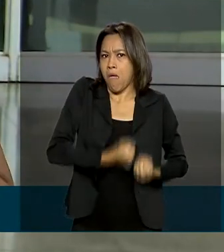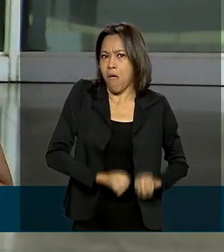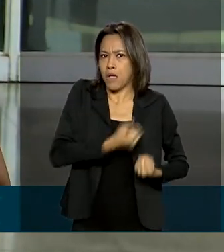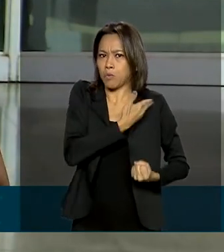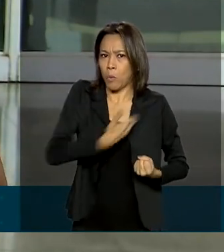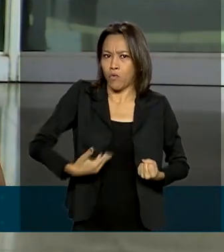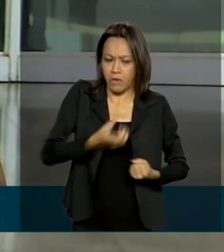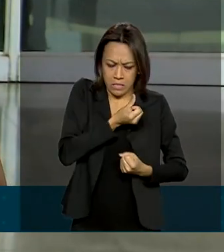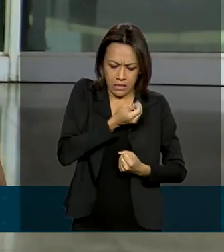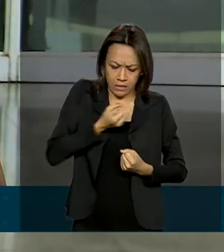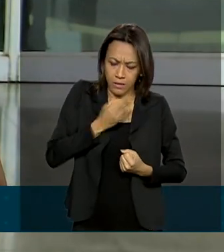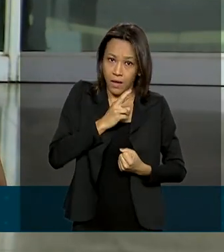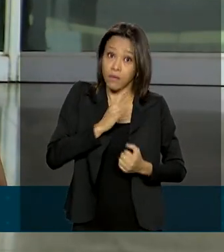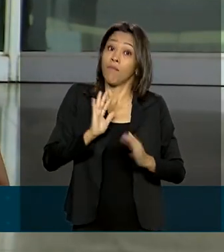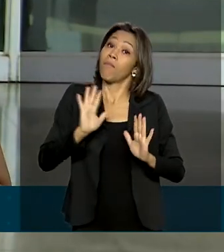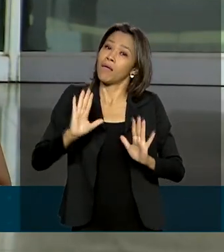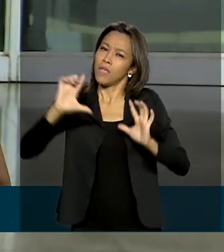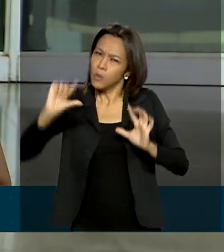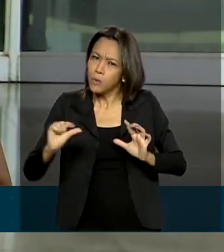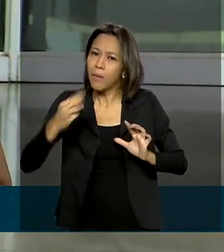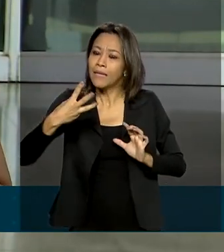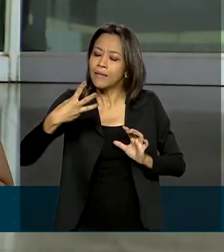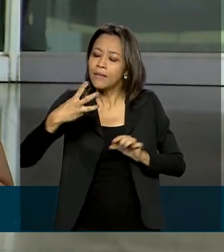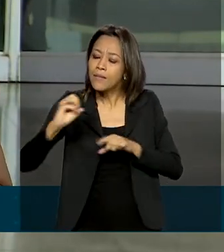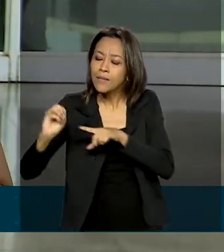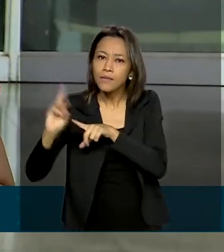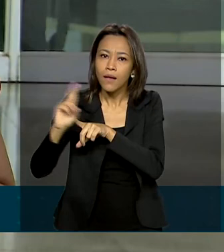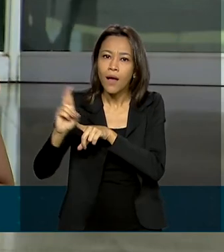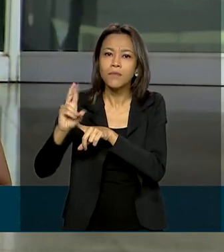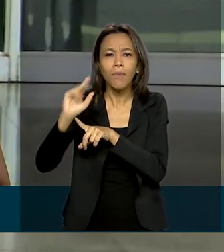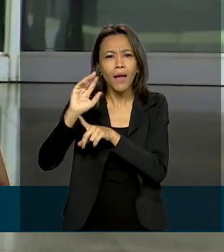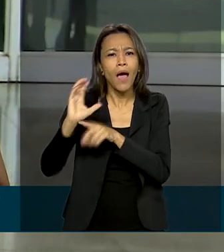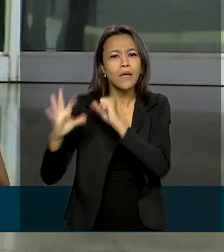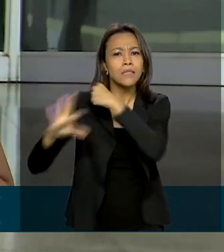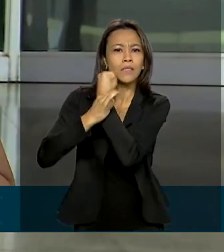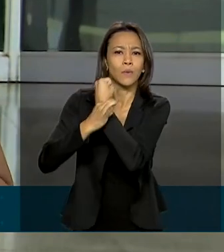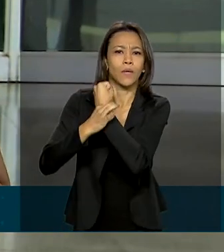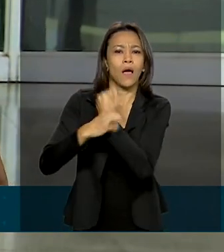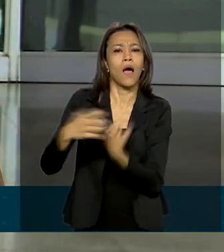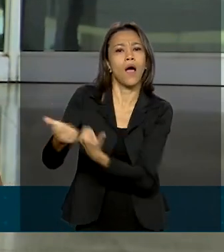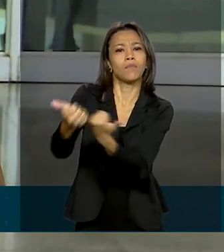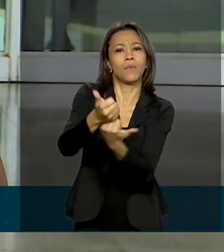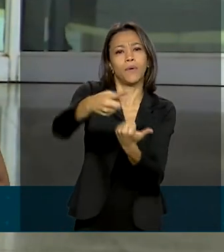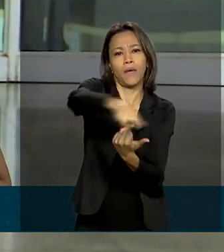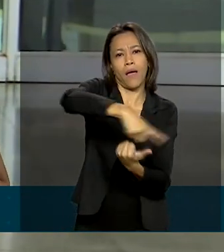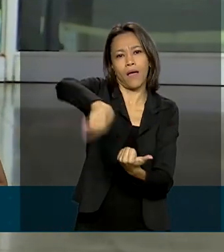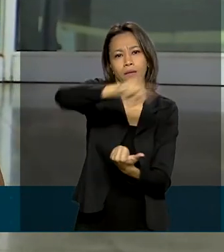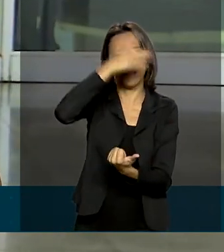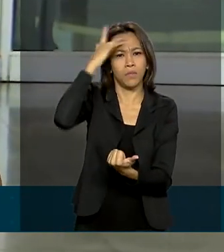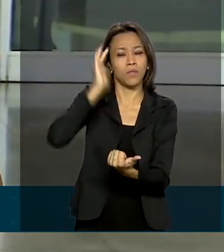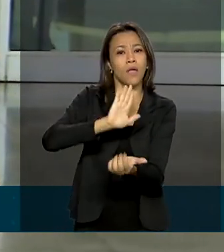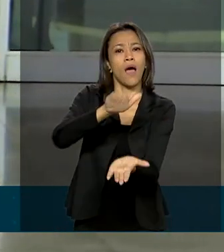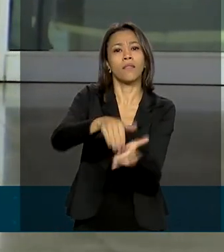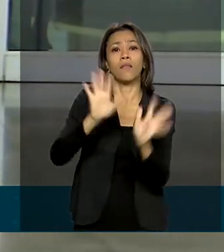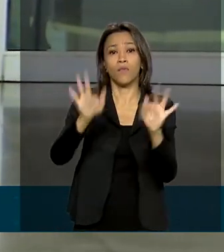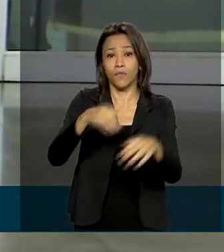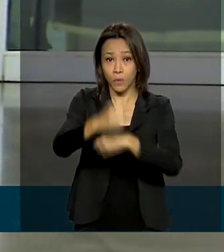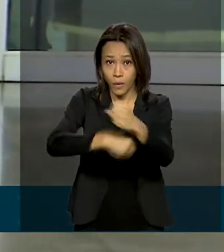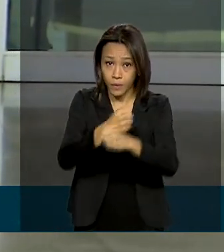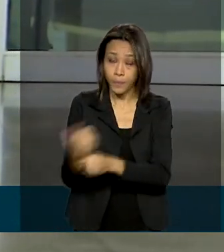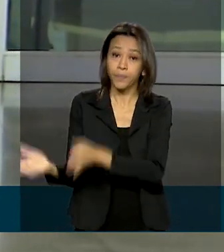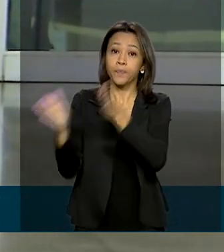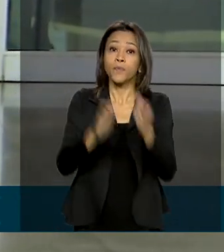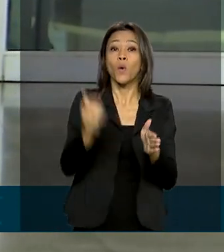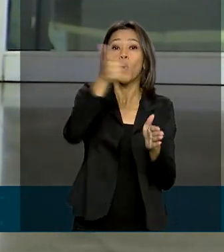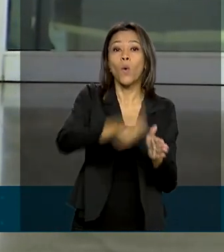momento, vai pagar uma parcela de 300 reais para garantir assistência a essas pessoas até o final do ano. Outro anúncio feito aqui